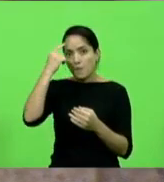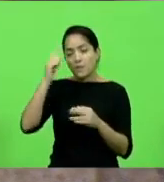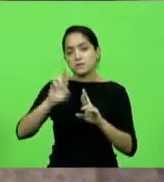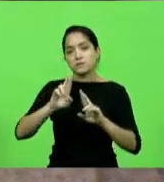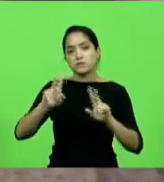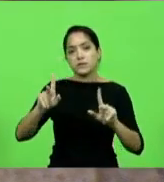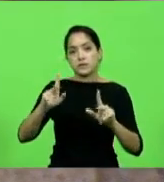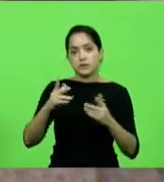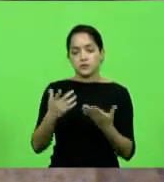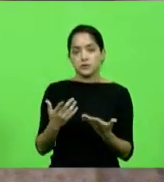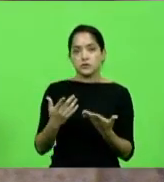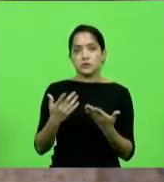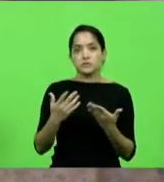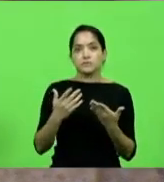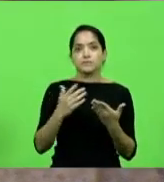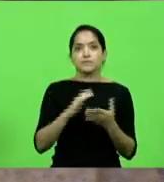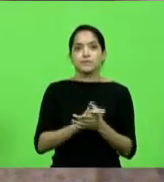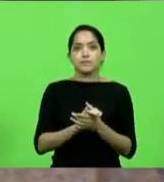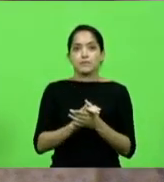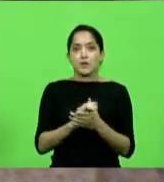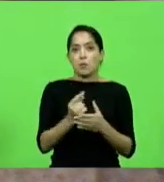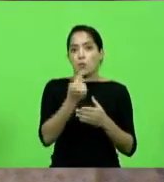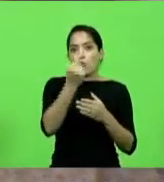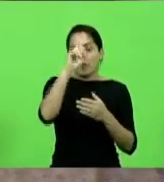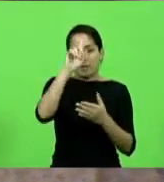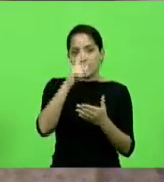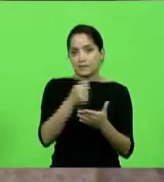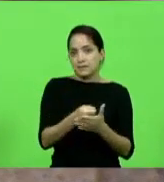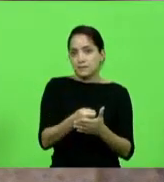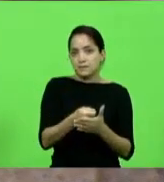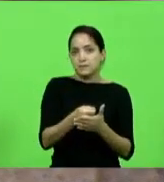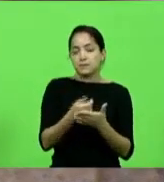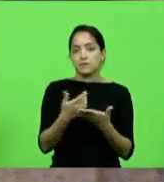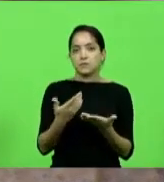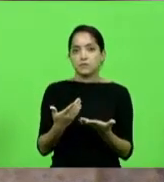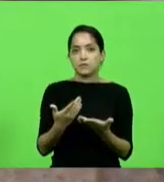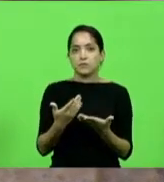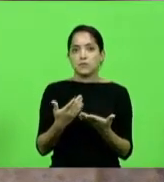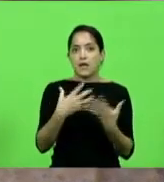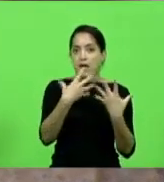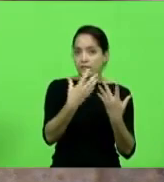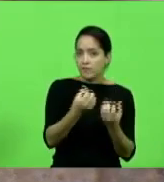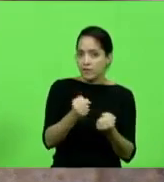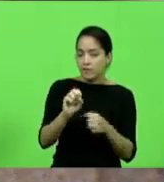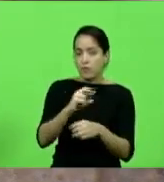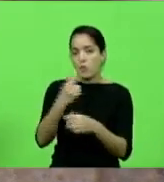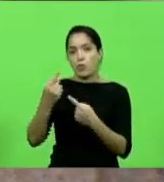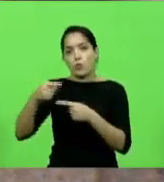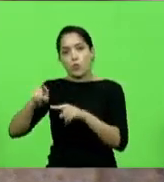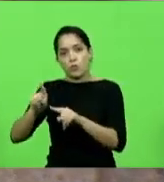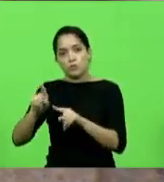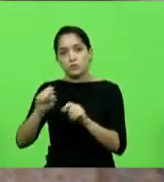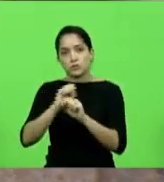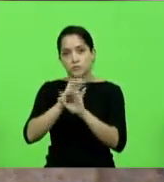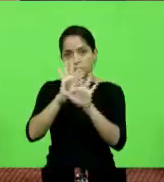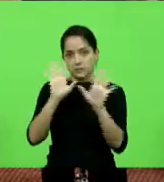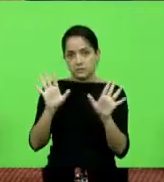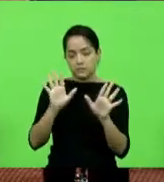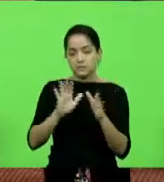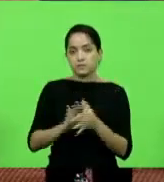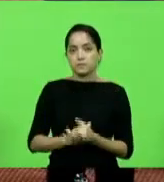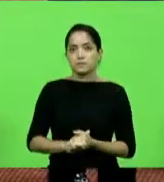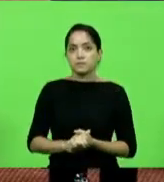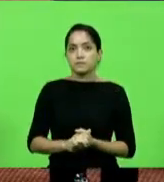conseguem convergir em uma única decisão e isso não nos torna a favor ou contra corruptos. Apenas para esclarecer, muito obrigada, presidente.